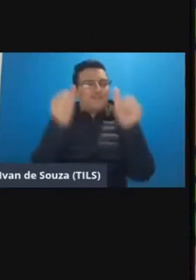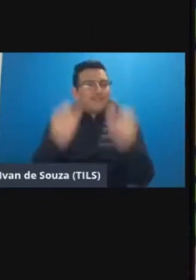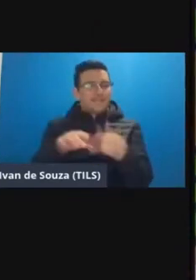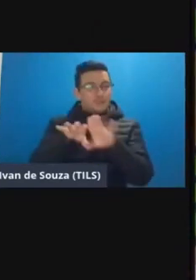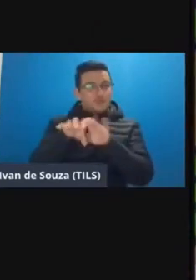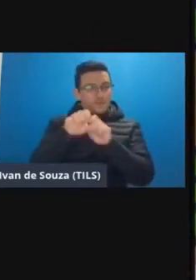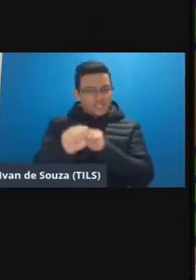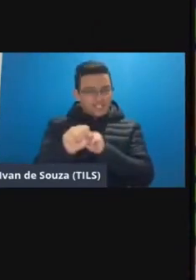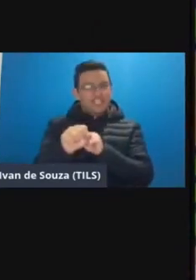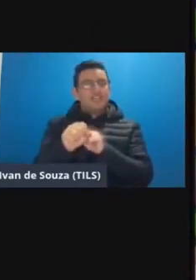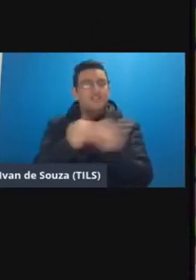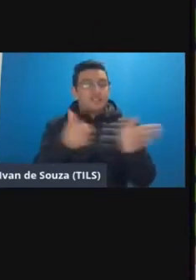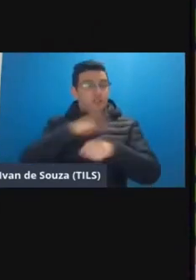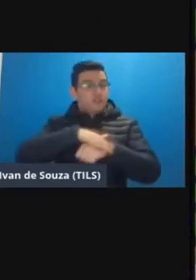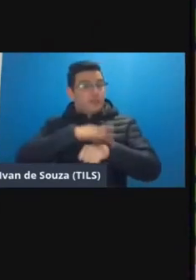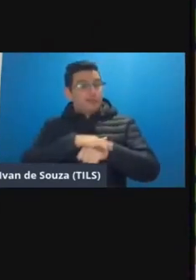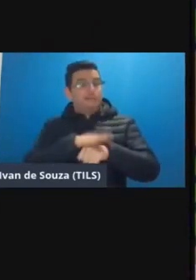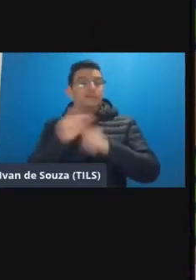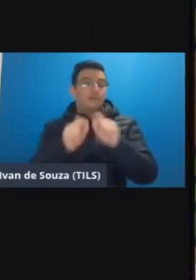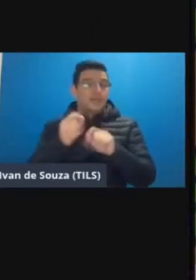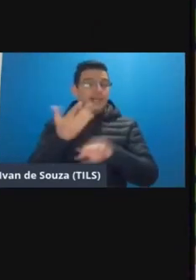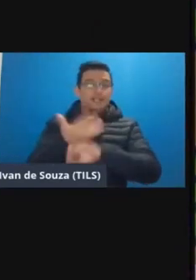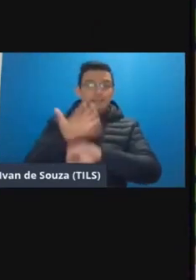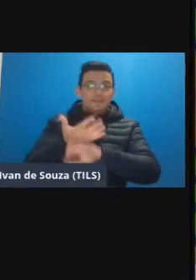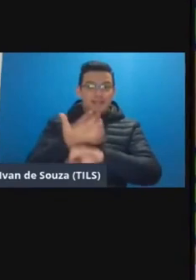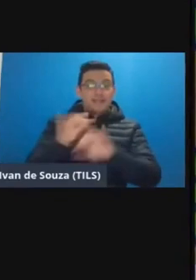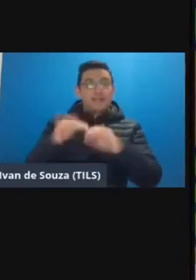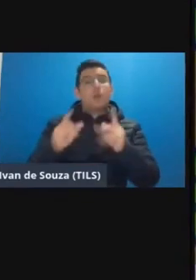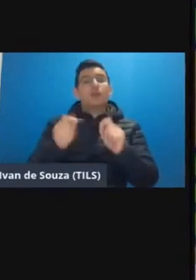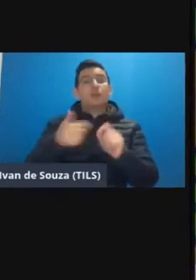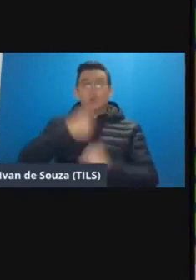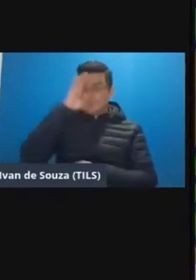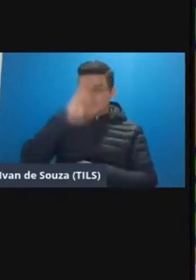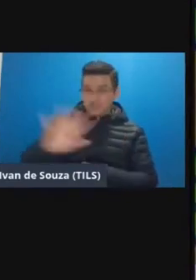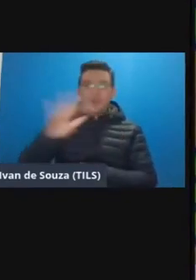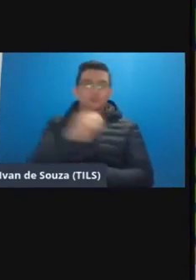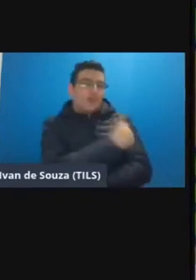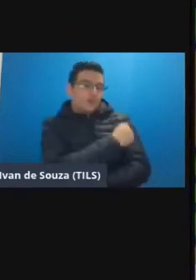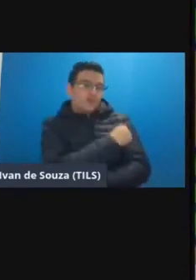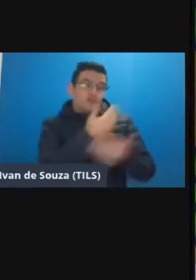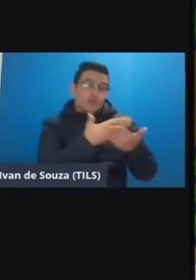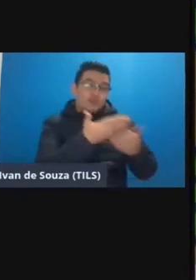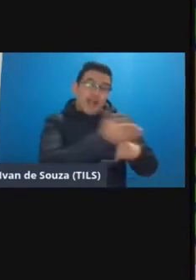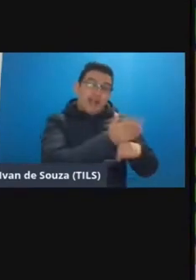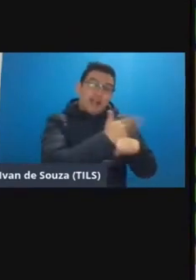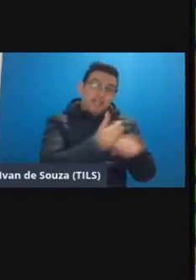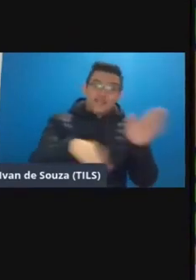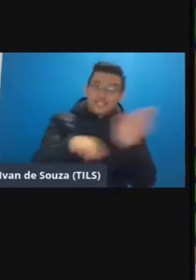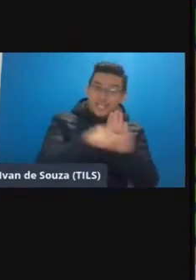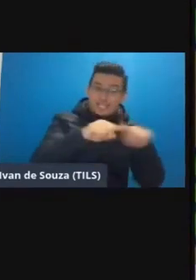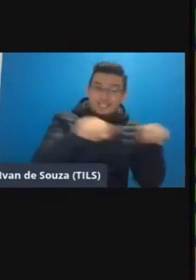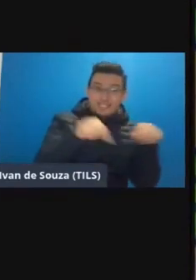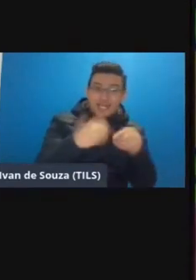formativas a princípio né durante o período do da disciplina então o que eu imaginei os alunos vão estudar material antes vai chegar na sala de aula o